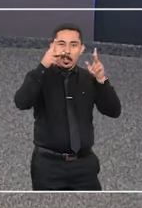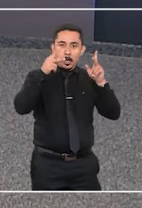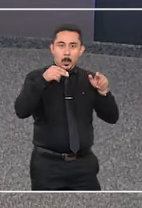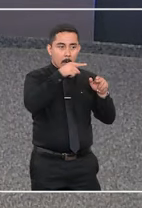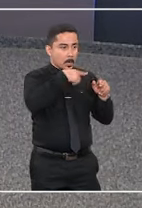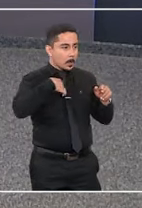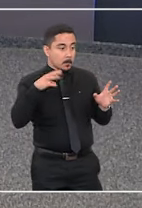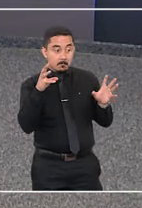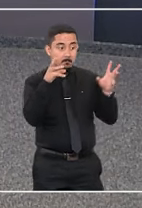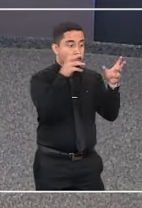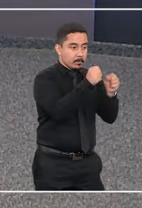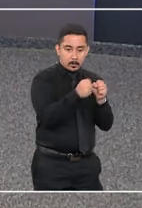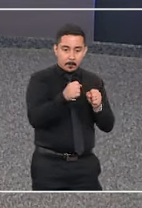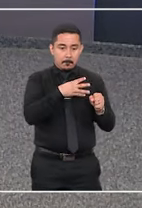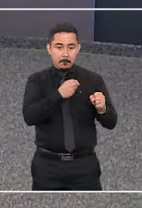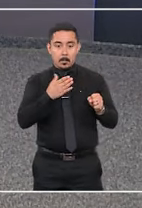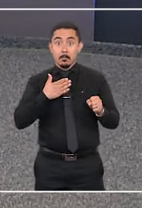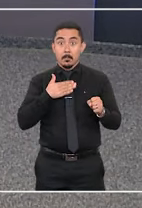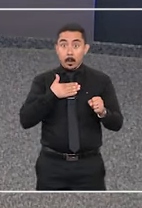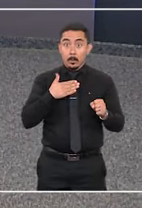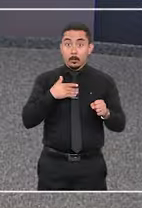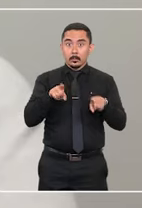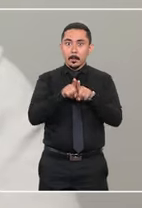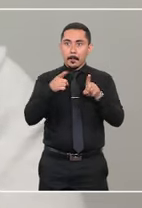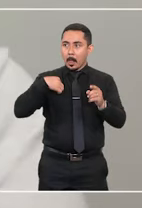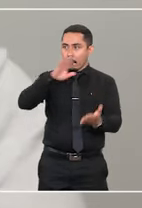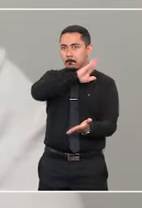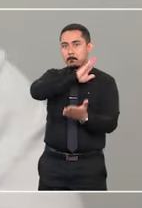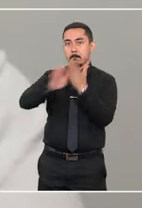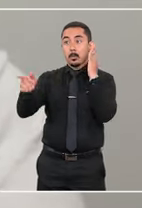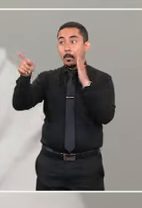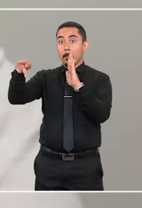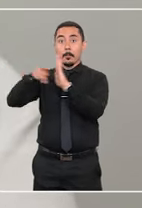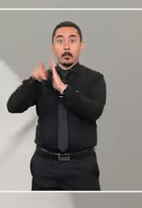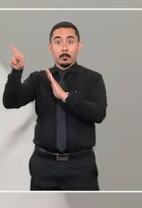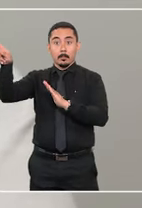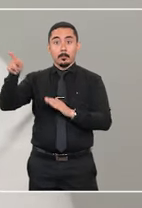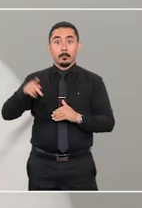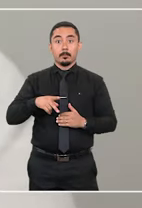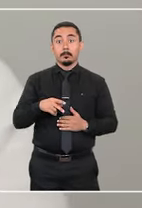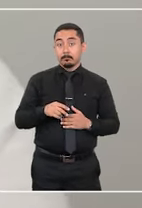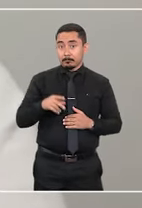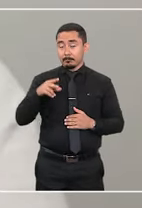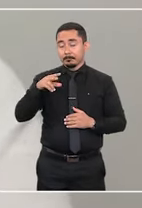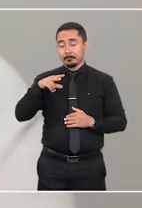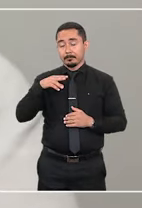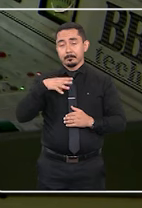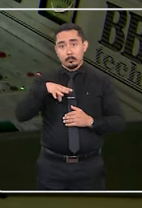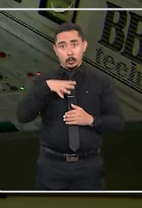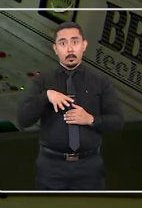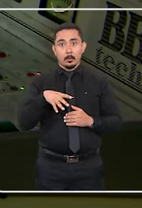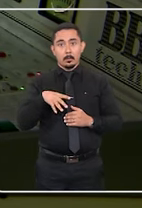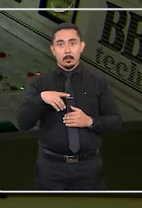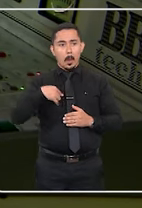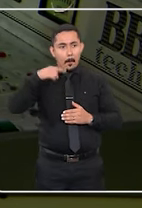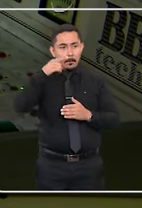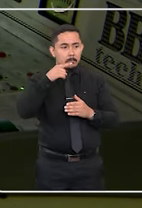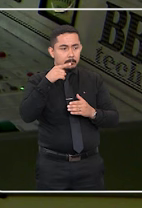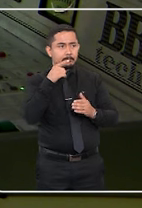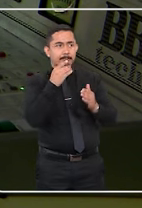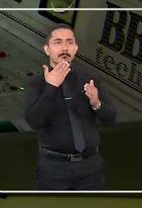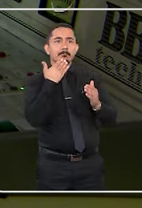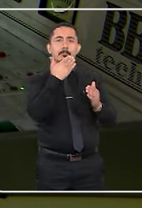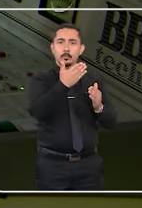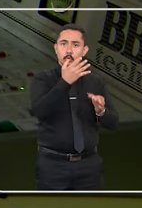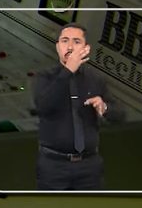colocou como se eu tivesse sequestrado o meu filho e eu tivesse fugido com ele para Portugal. Eu mandei